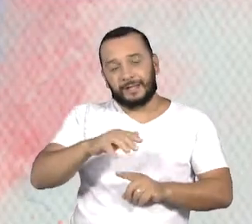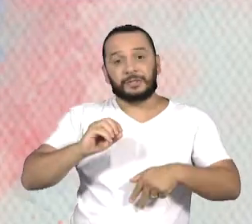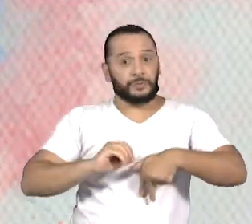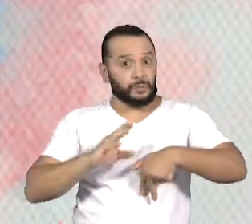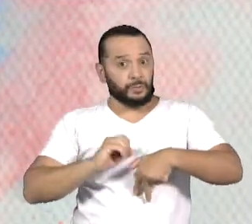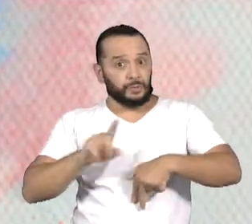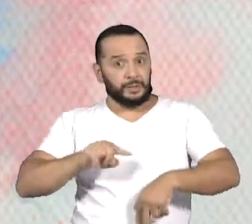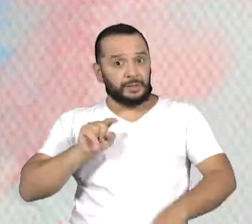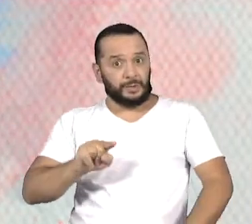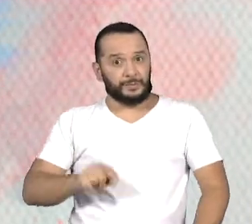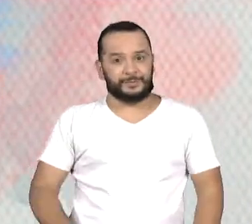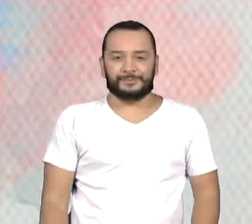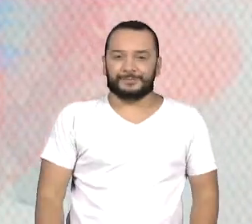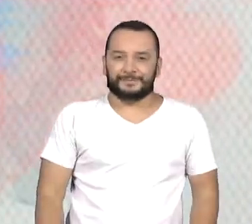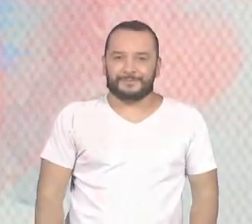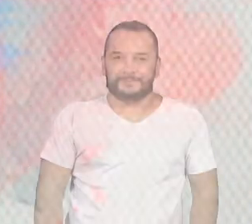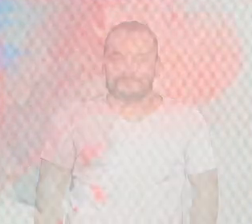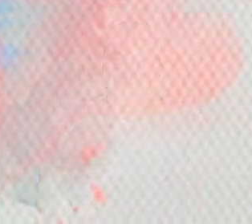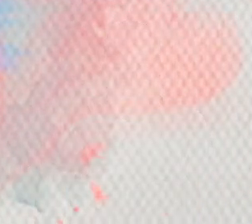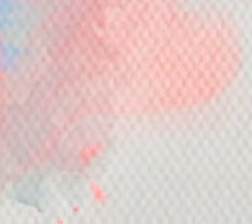Cultura Itaú Social. Transcrição e Legendas